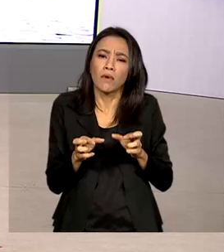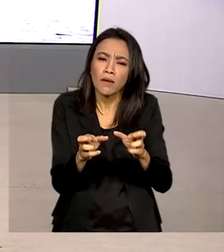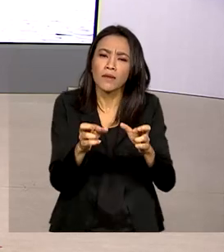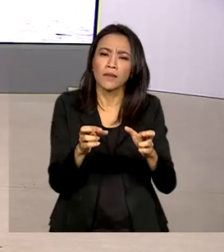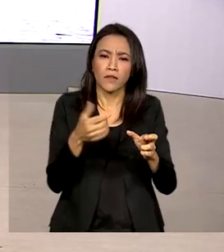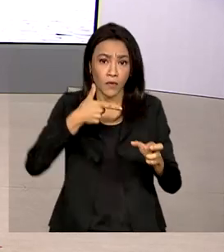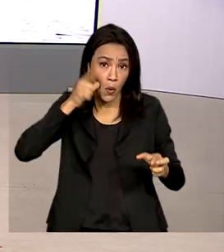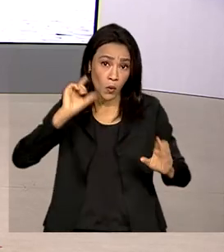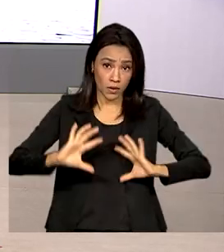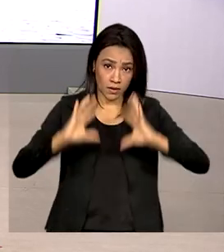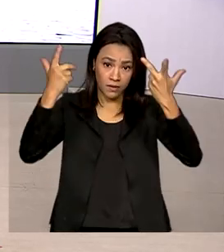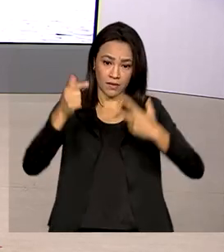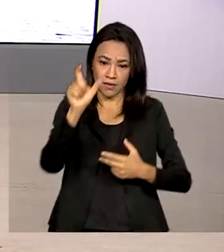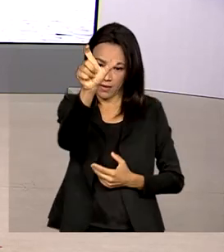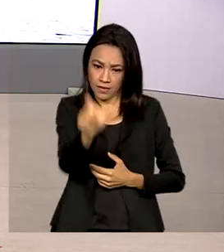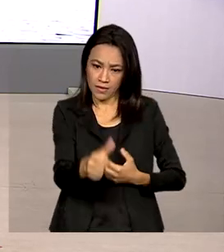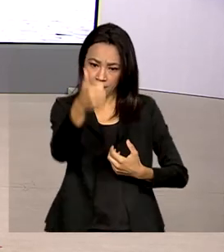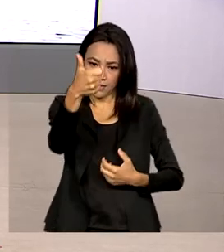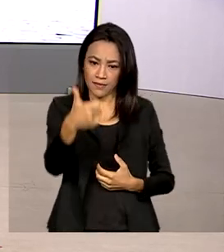Queiroz? Oi Glauco, bom dia!